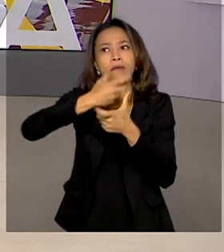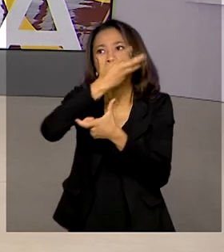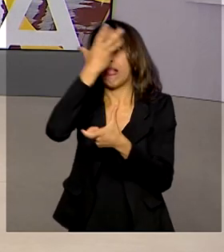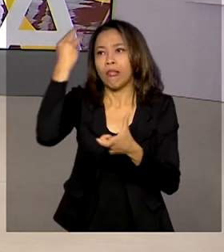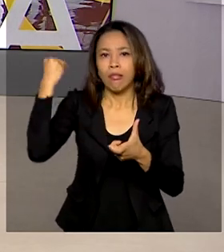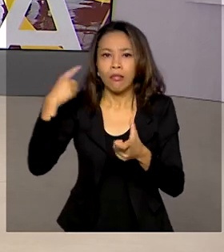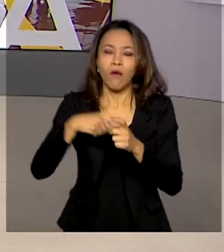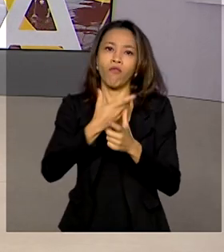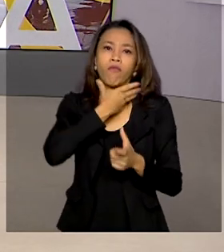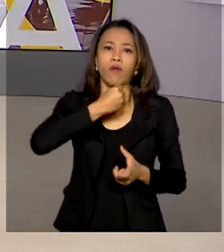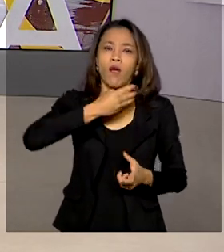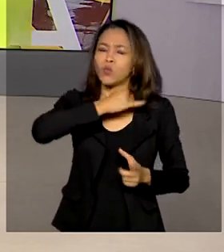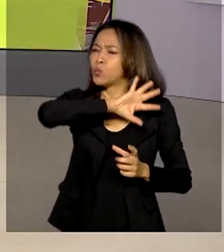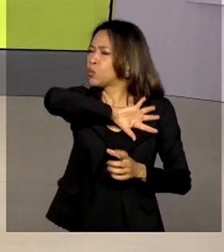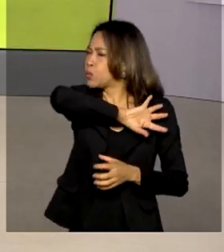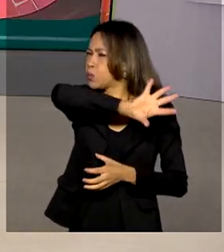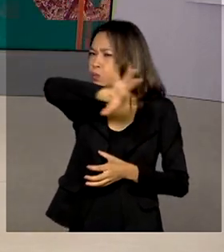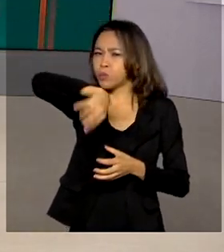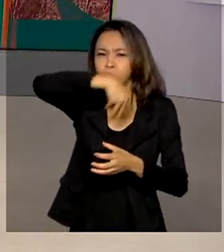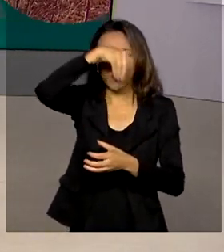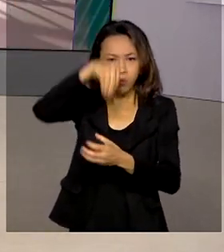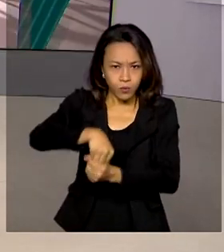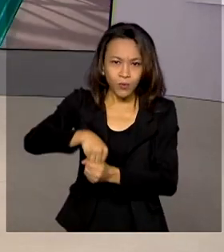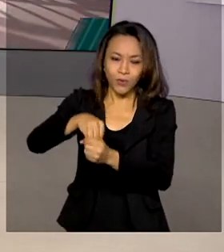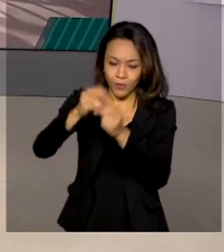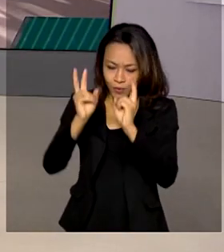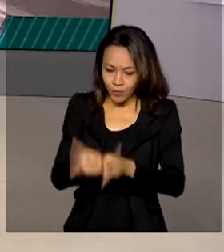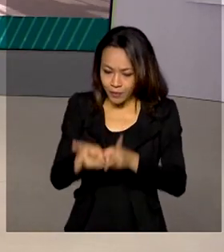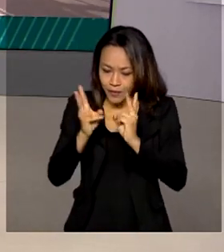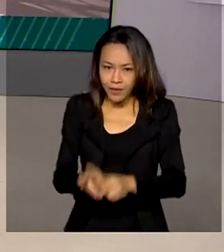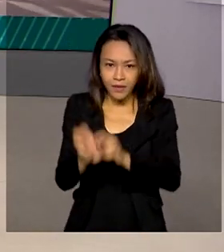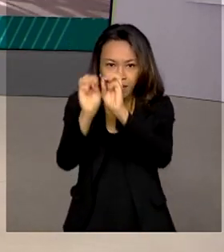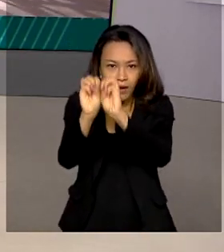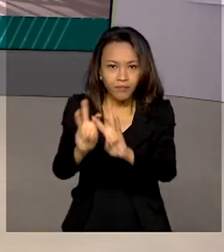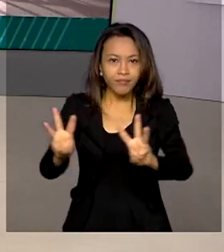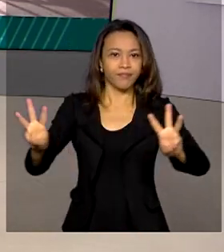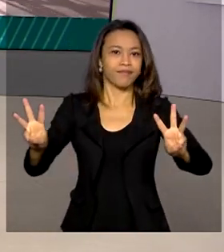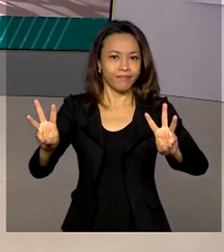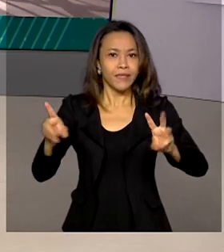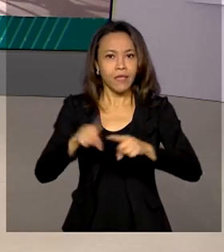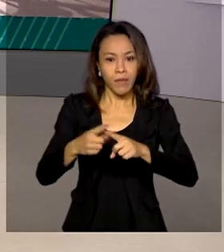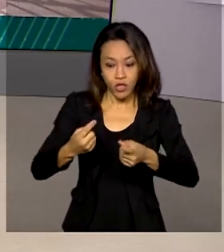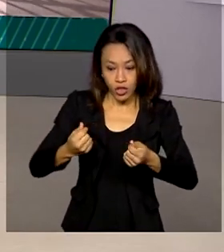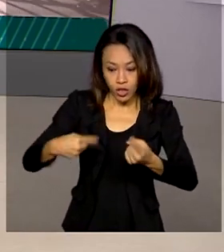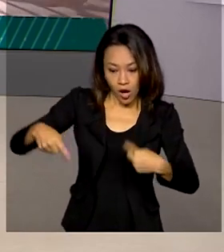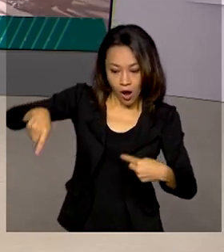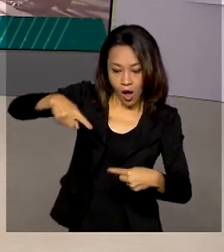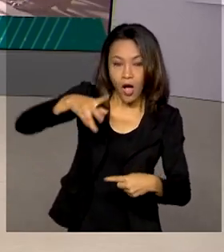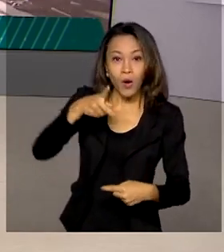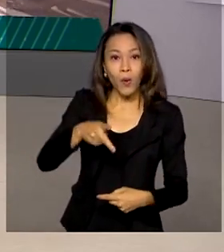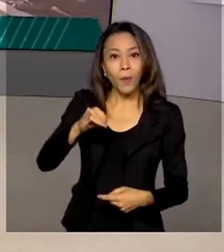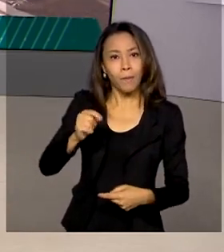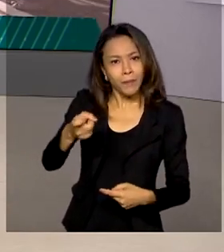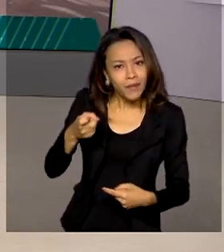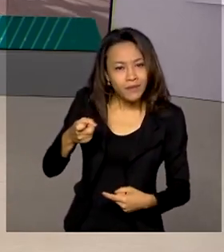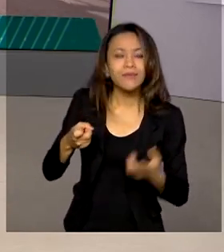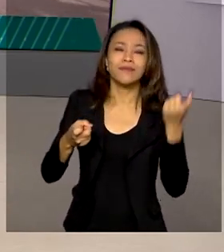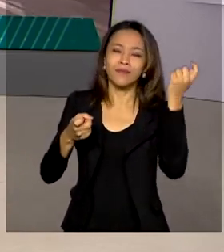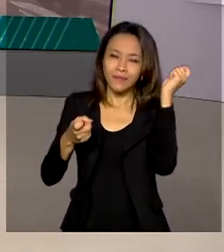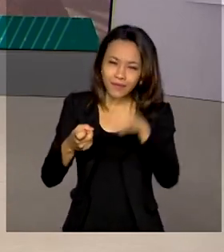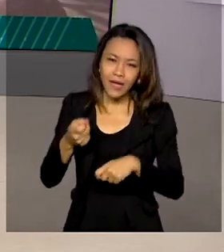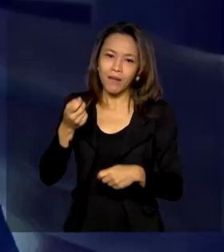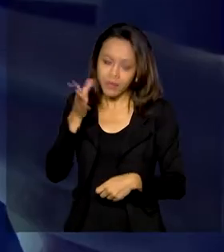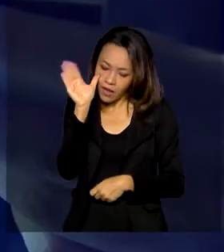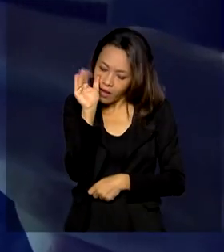financeiras, tudo pode ser conferido no mesmo lugar. Até mesmo as movimentações com PIX já podem ser consultadas.